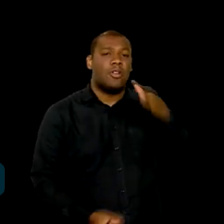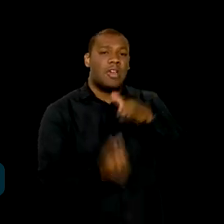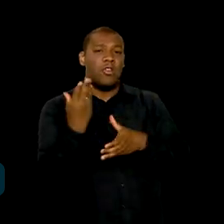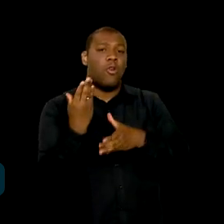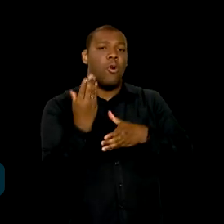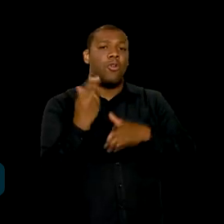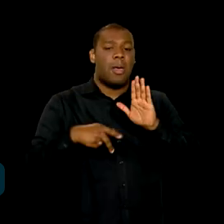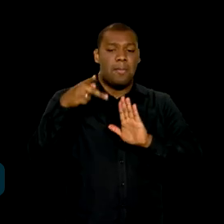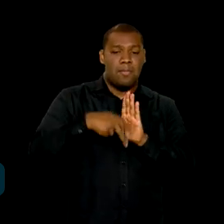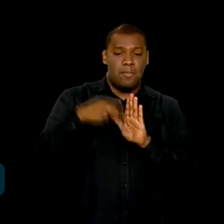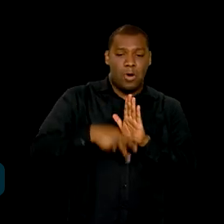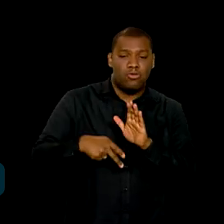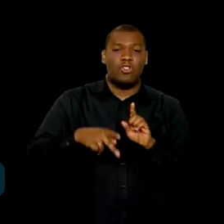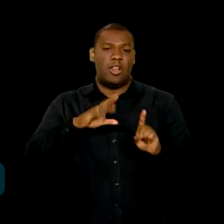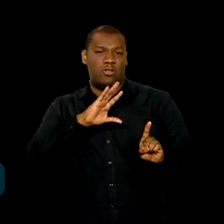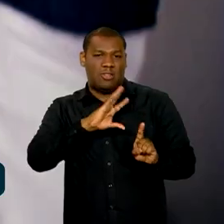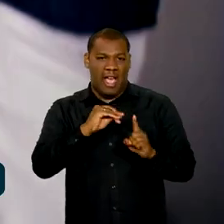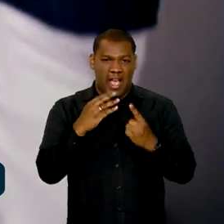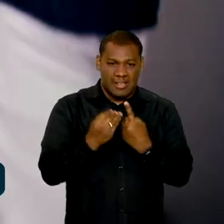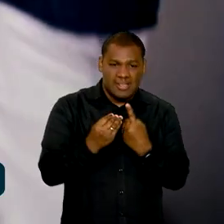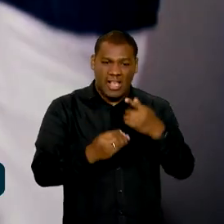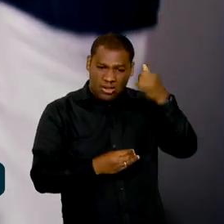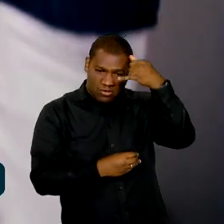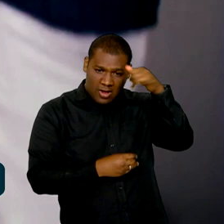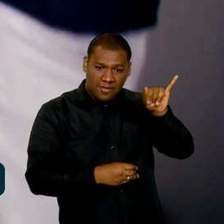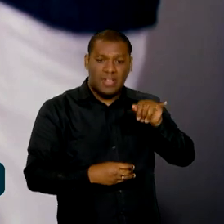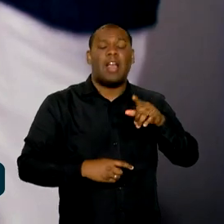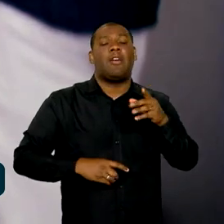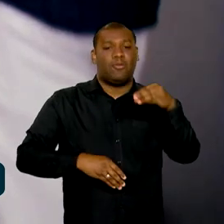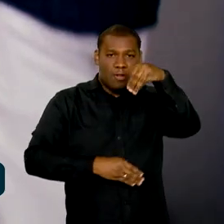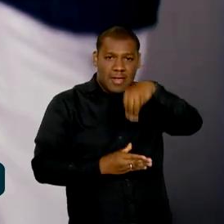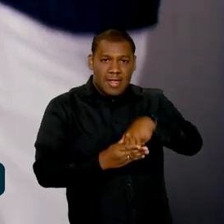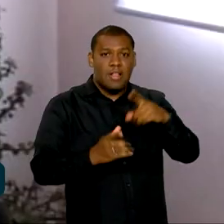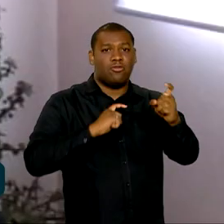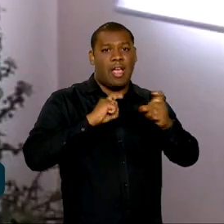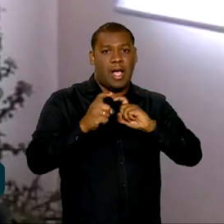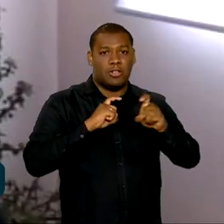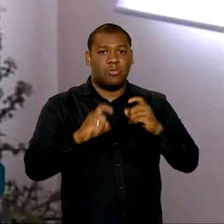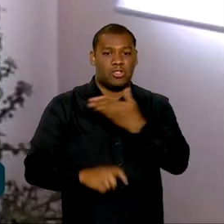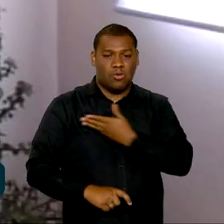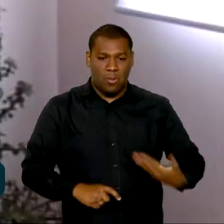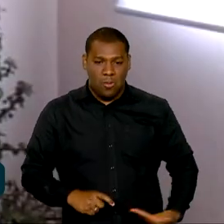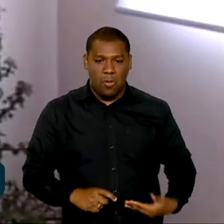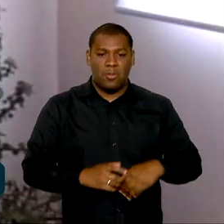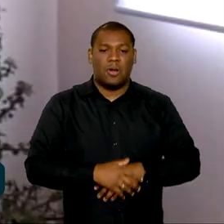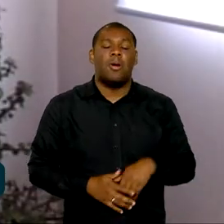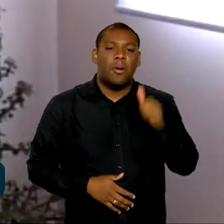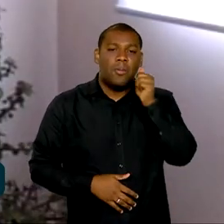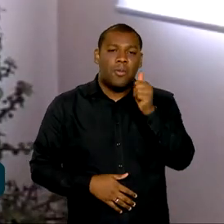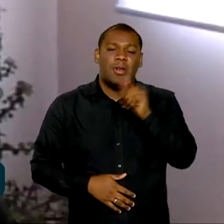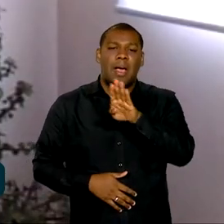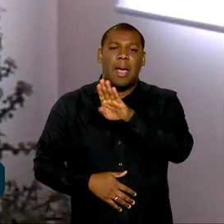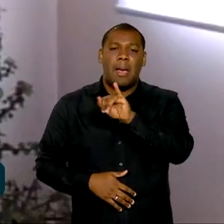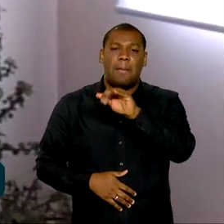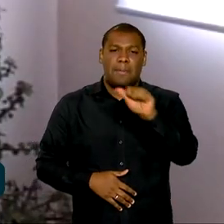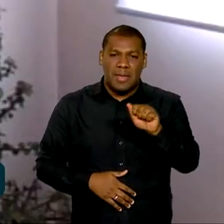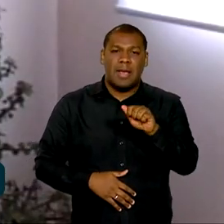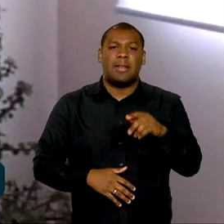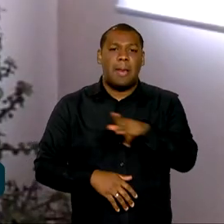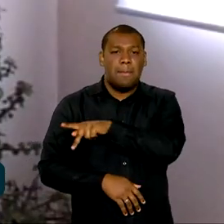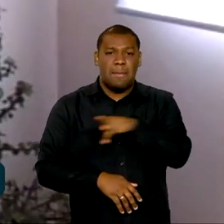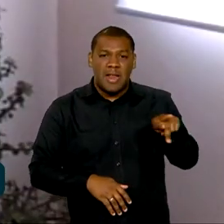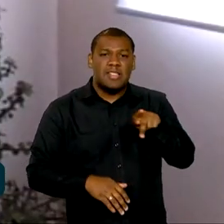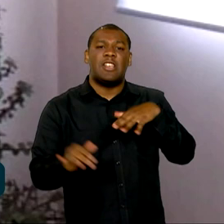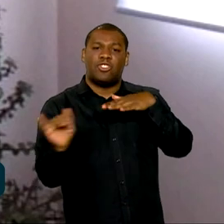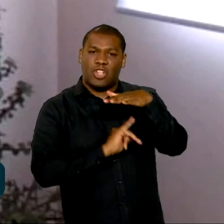Programa de Prevenção e Enfrentamento ao Assédio Sexual na Administração Pública. Bia Diniz preside uma ONG que já oferece